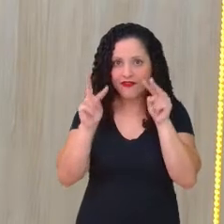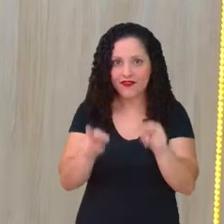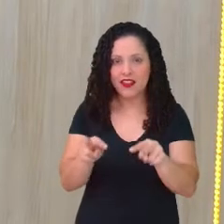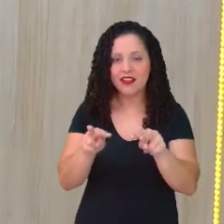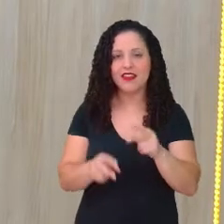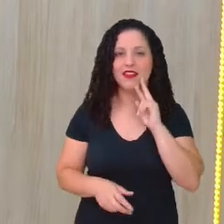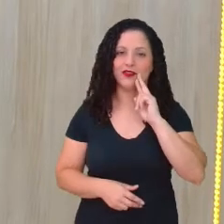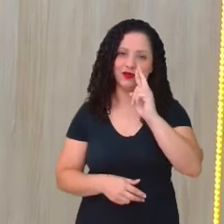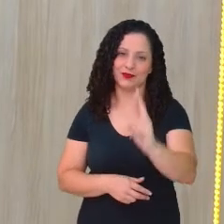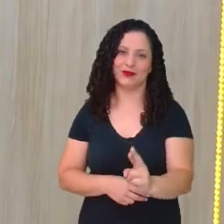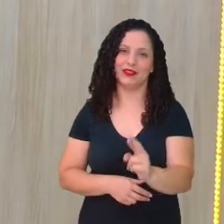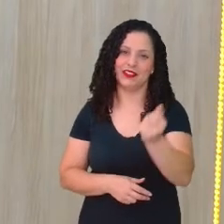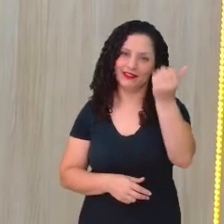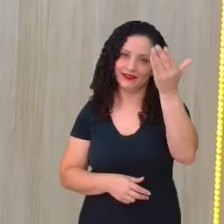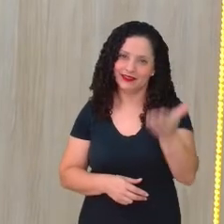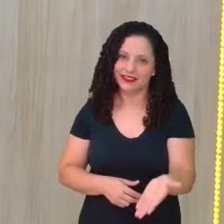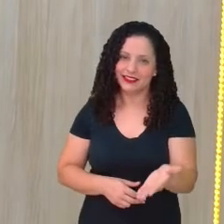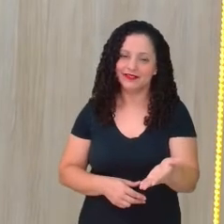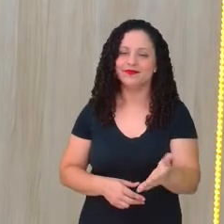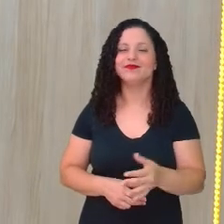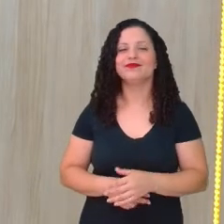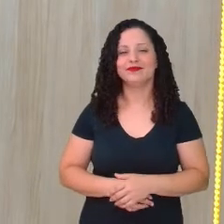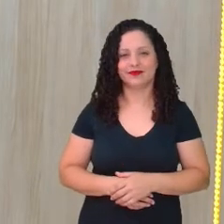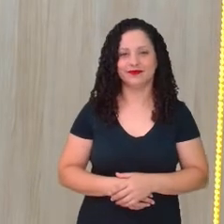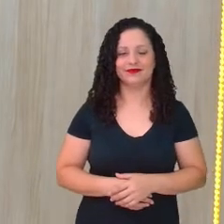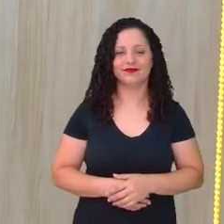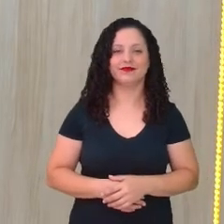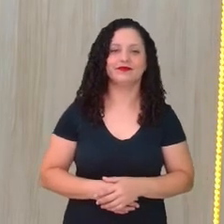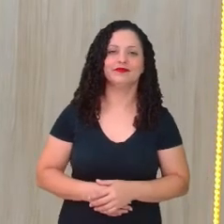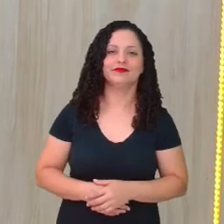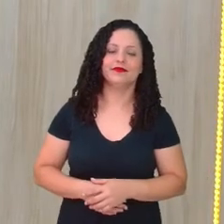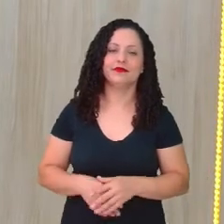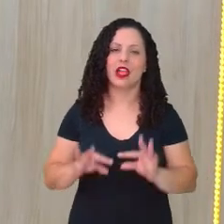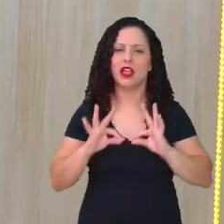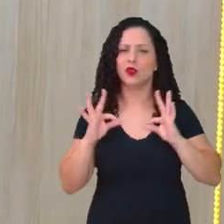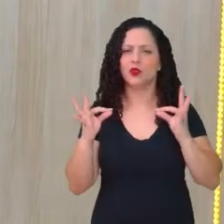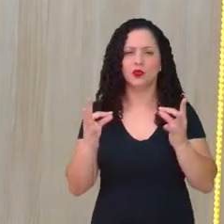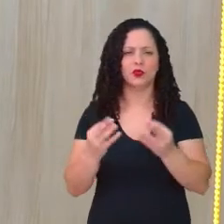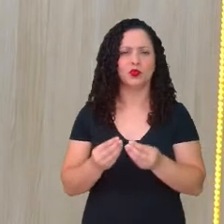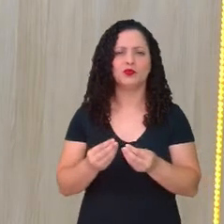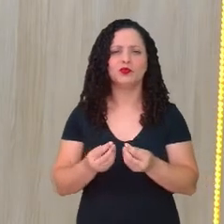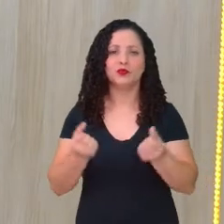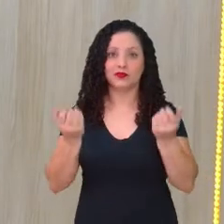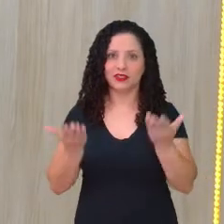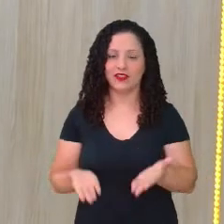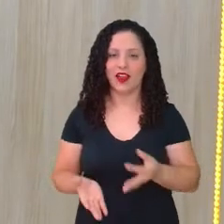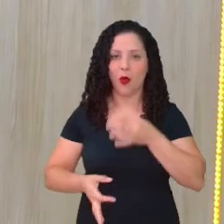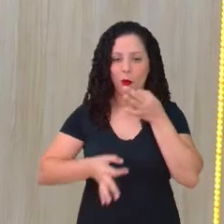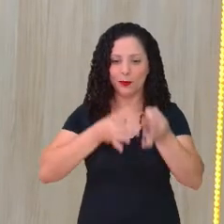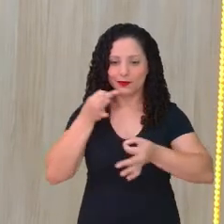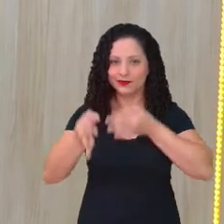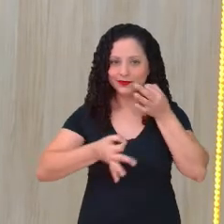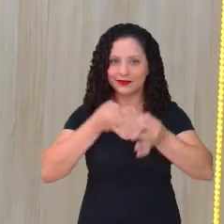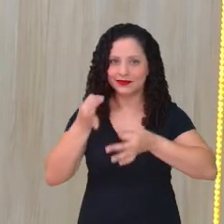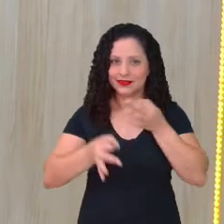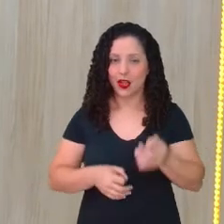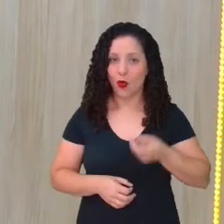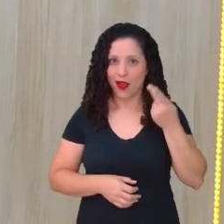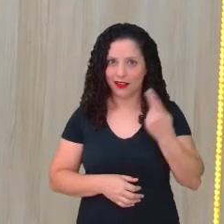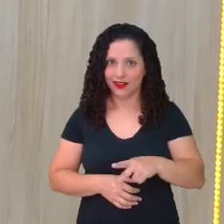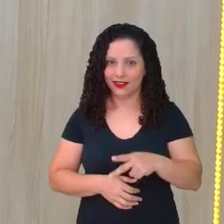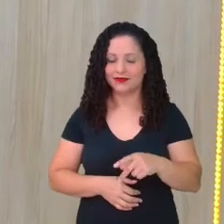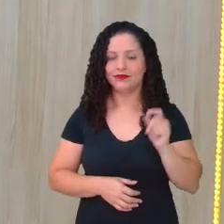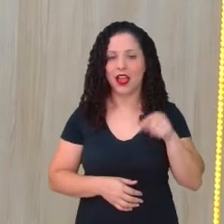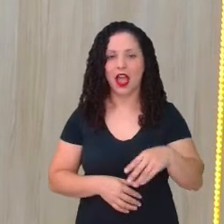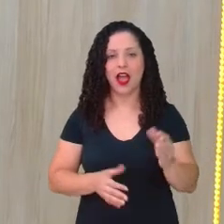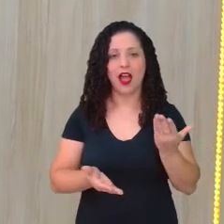passar e responder os seus questionamentos. Vamos comentar lá também. A aula é